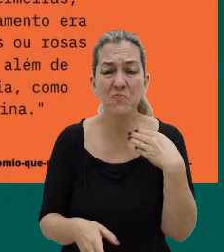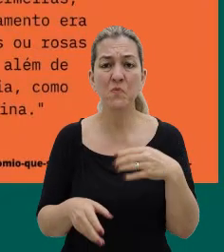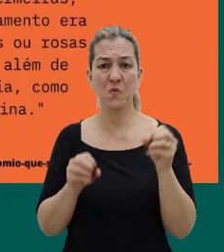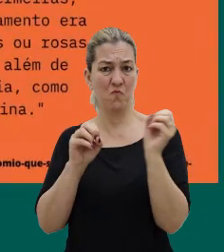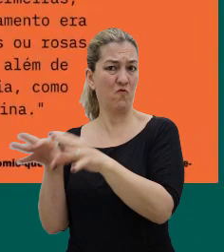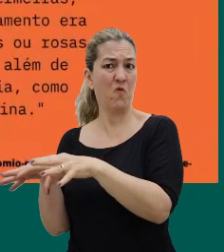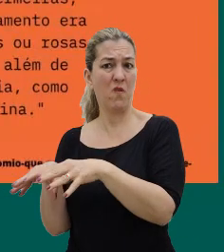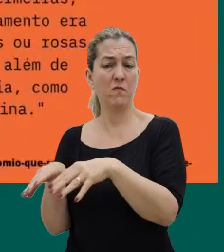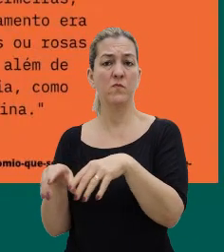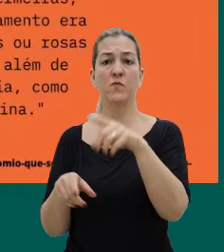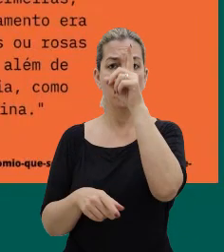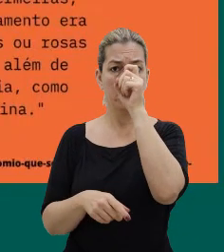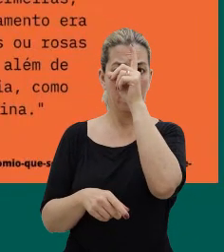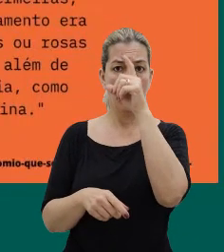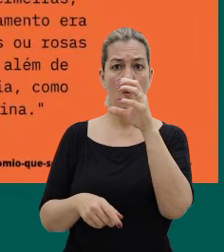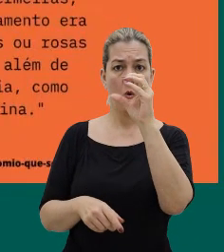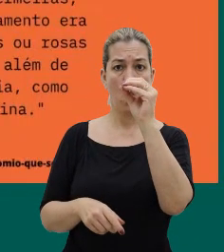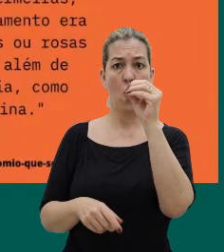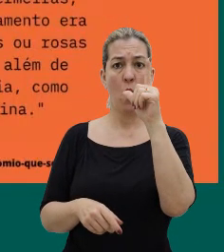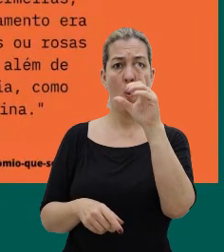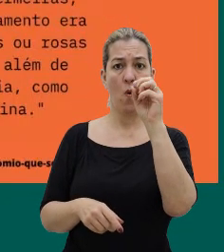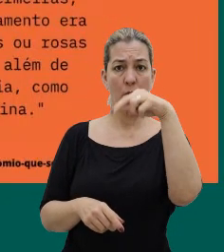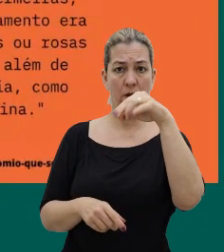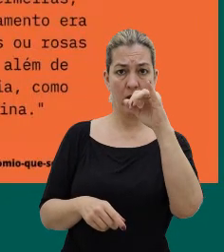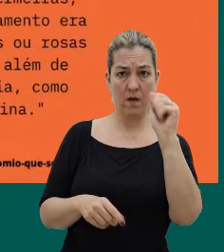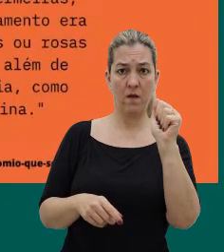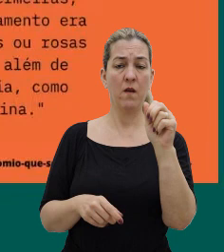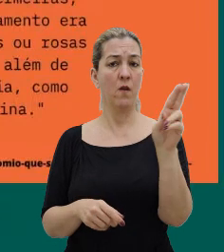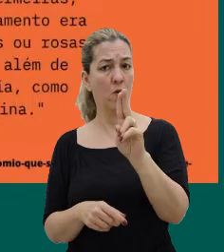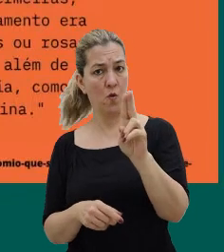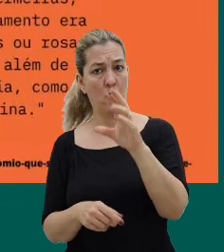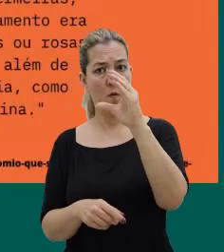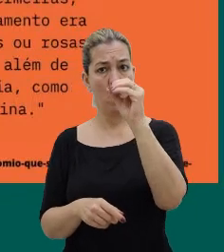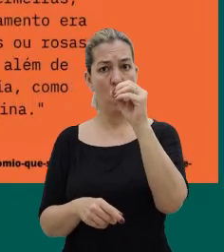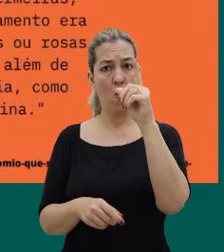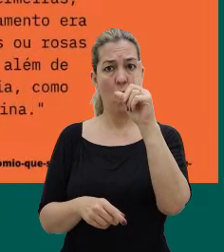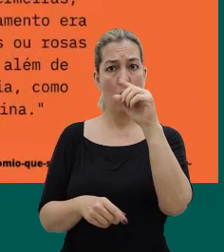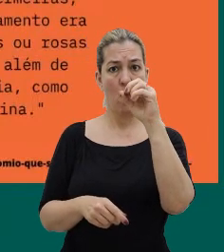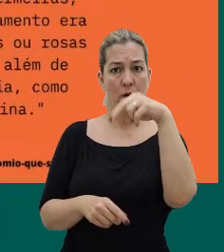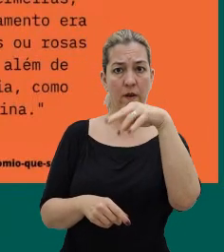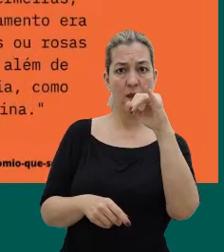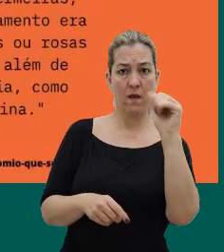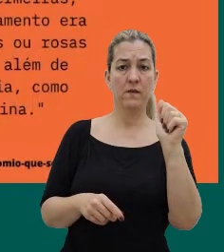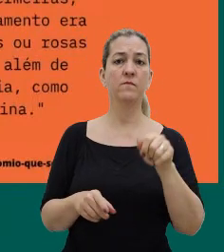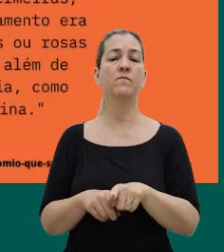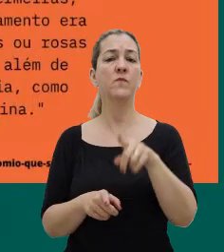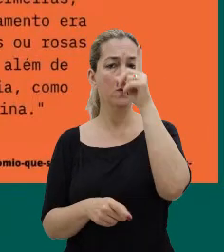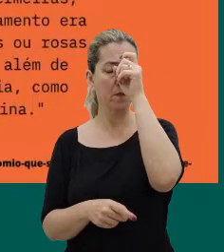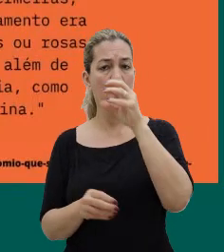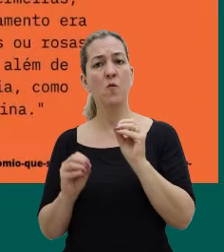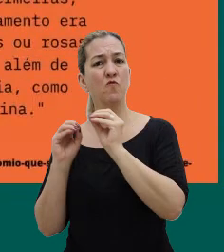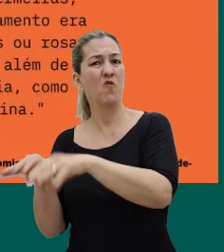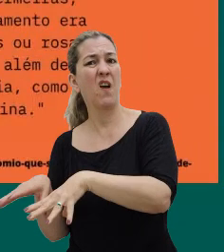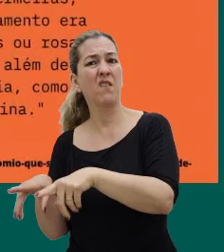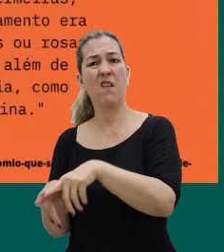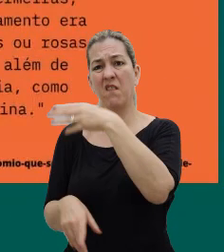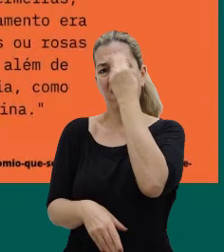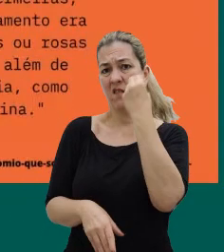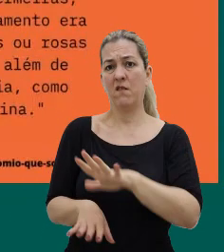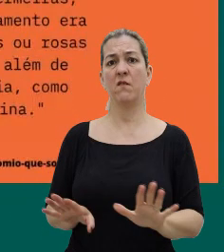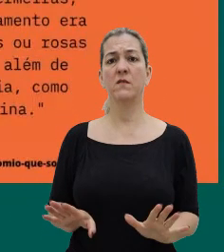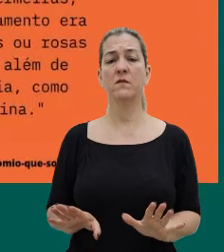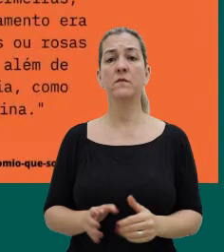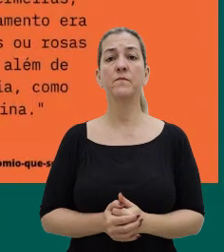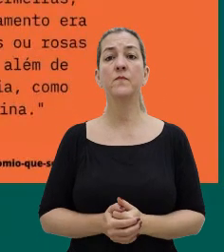Hospital Colônia, o nome do hospital era, se chamava de Hospital Colônia, e as pessoas eram jogadas lá e esquecidas,